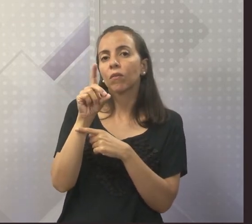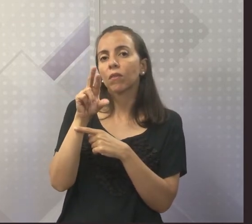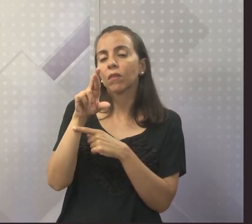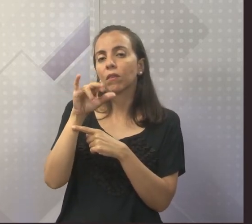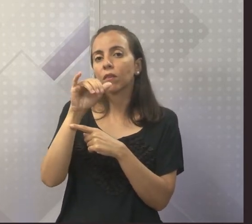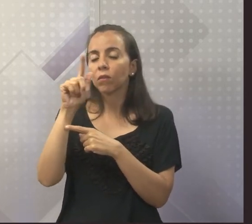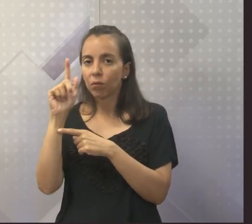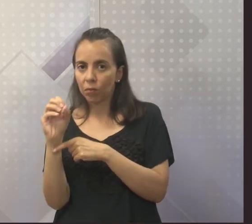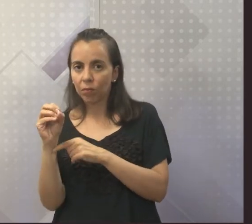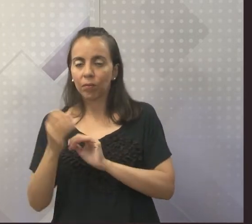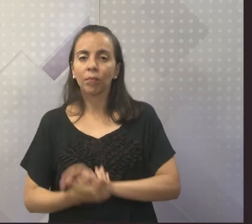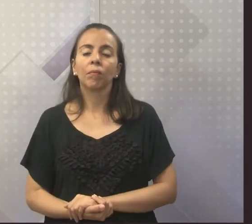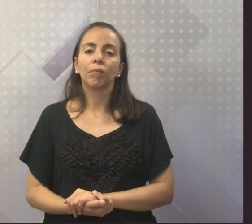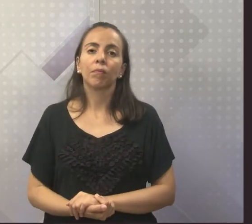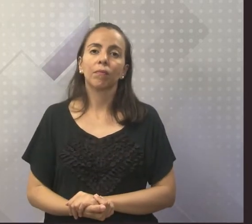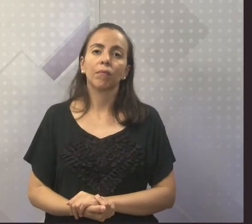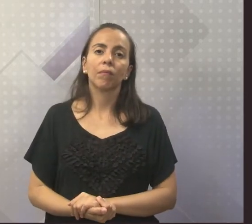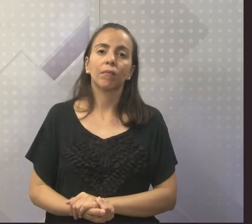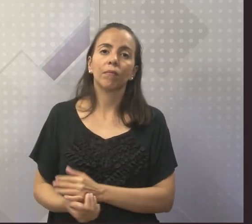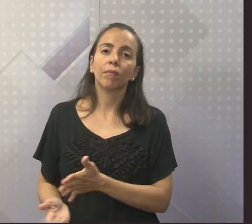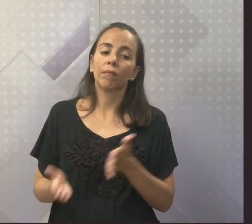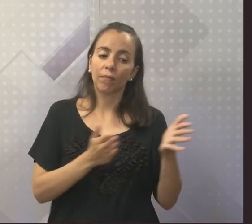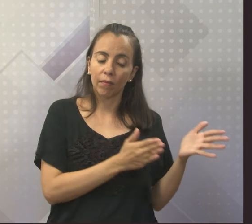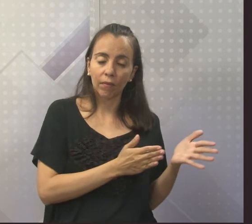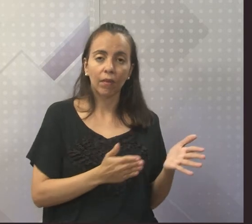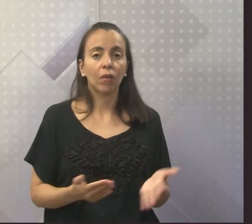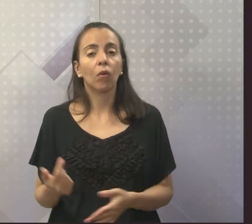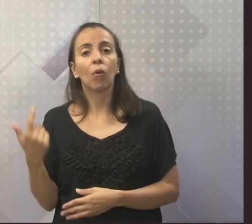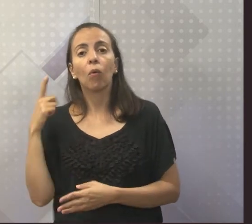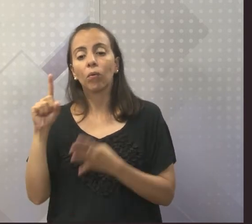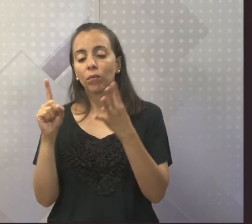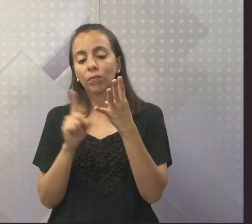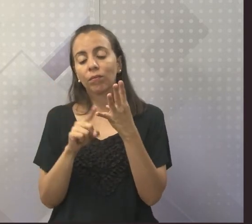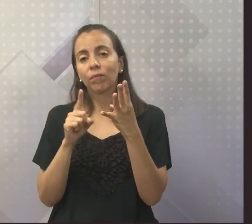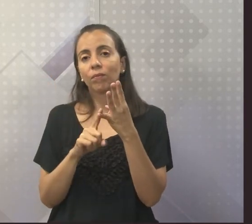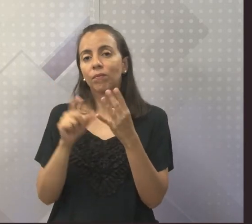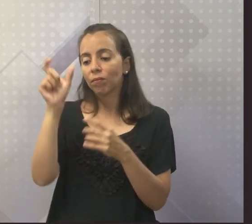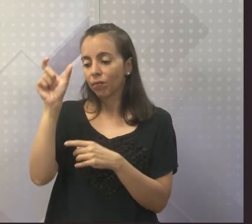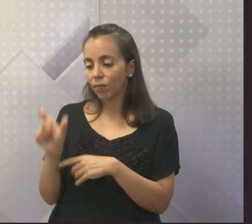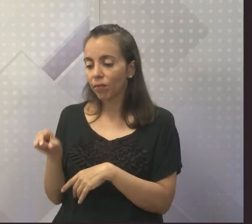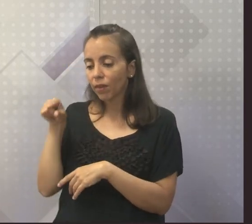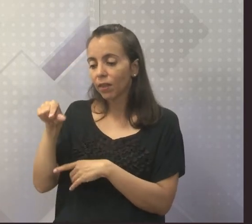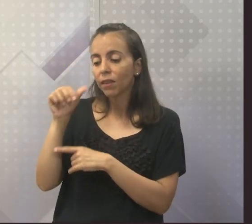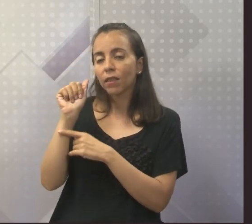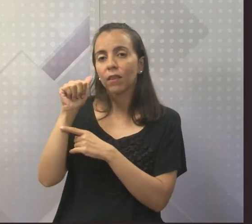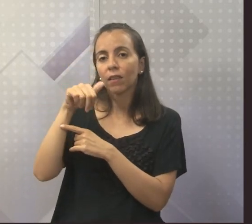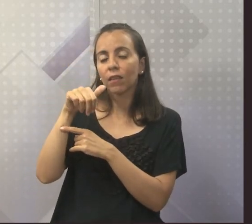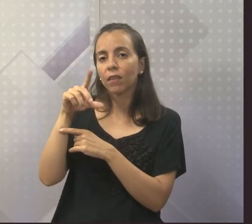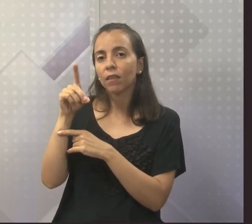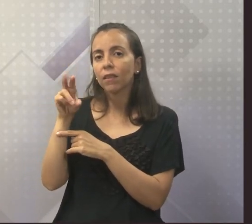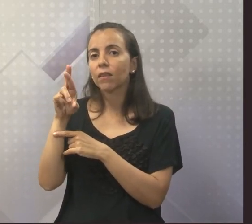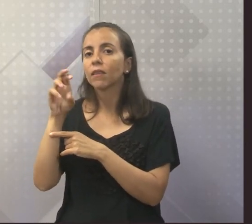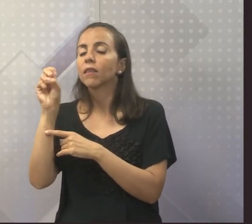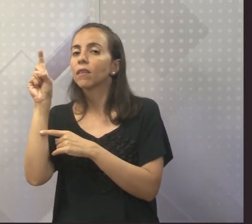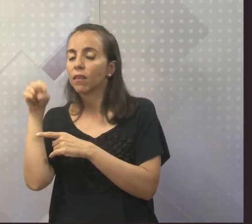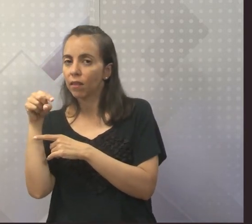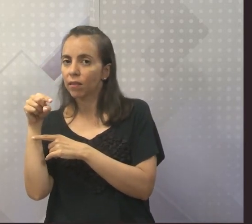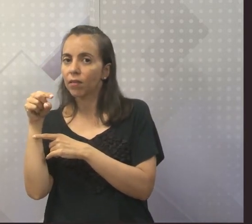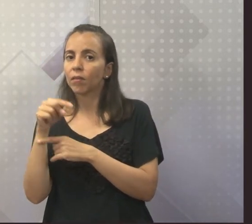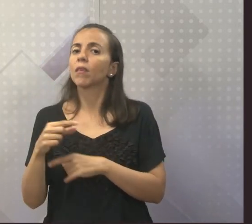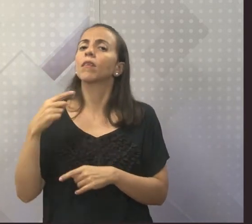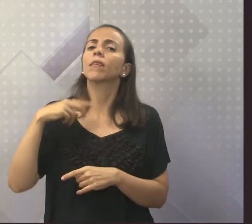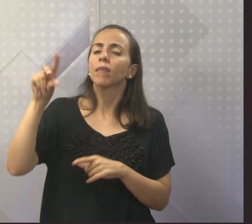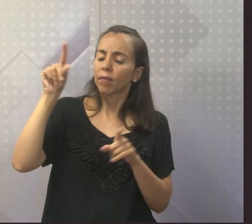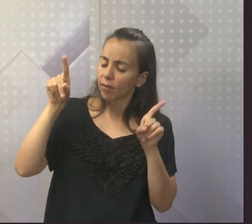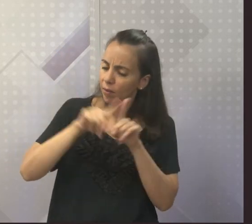E aí, vamos falar sobre outro negro, André Rebouças, um negro também que fez